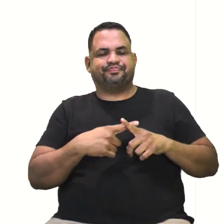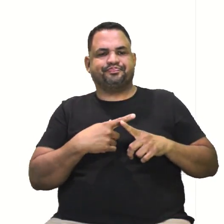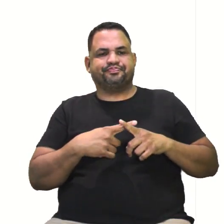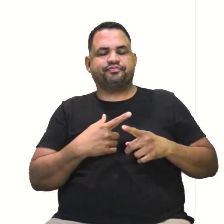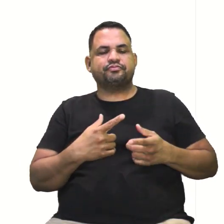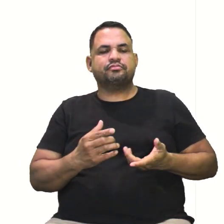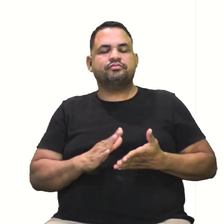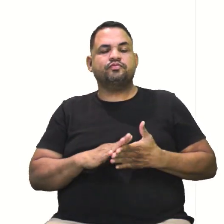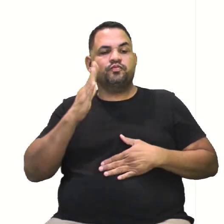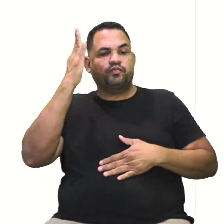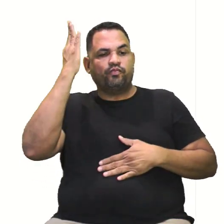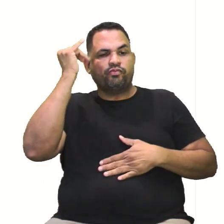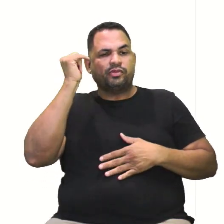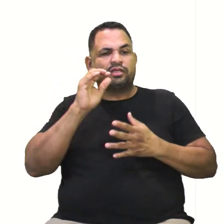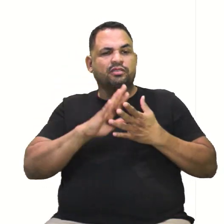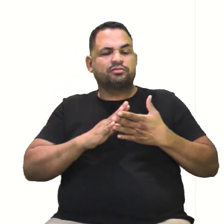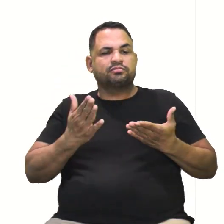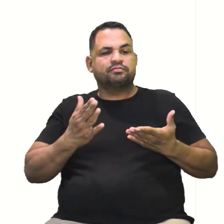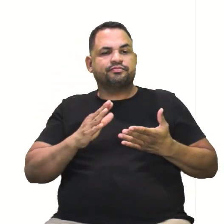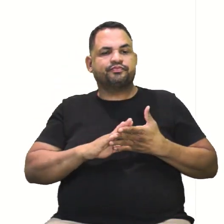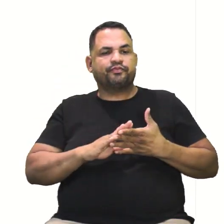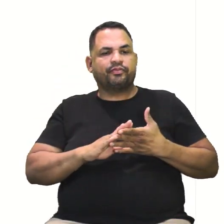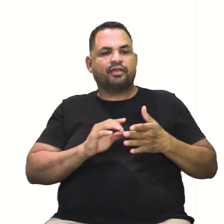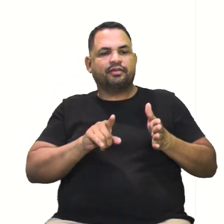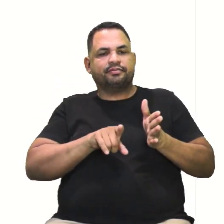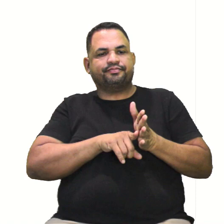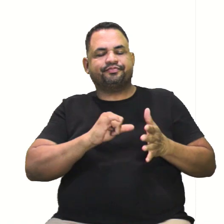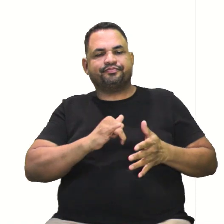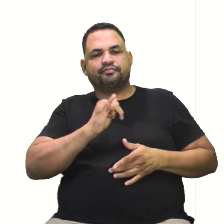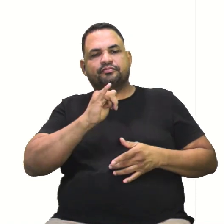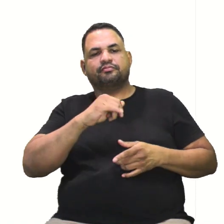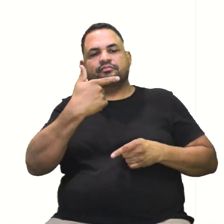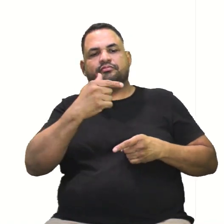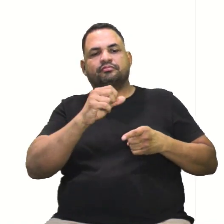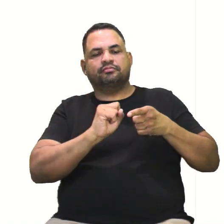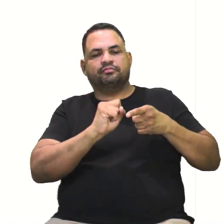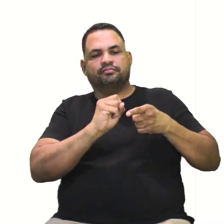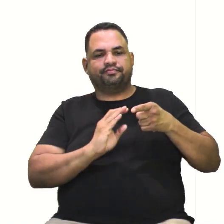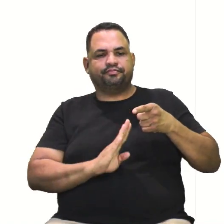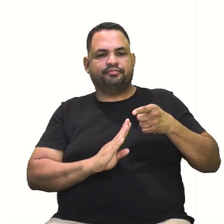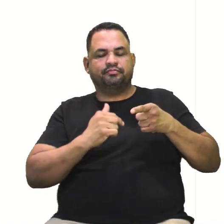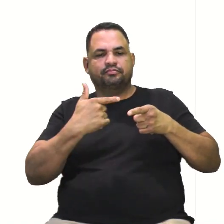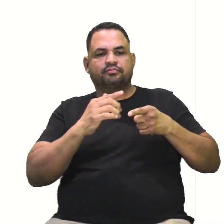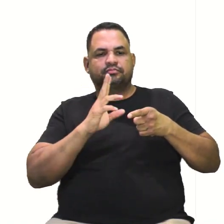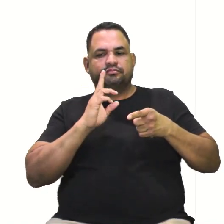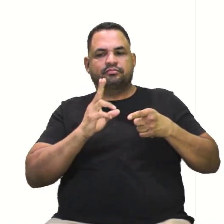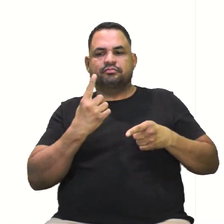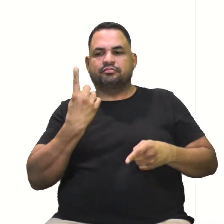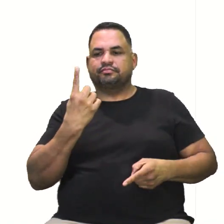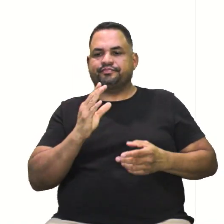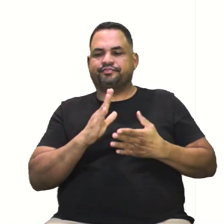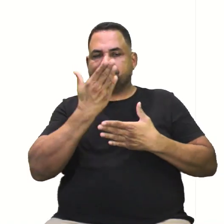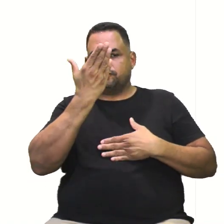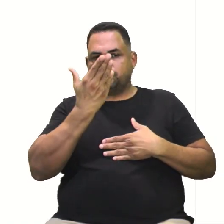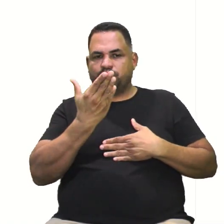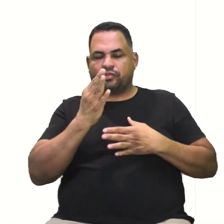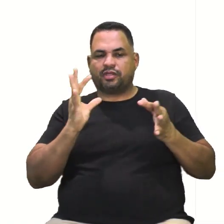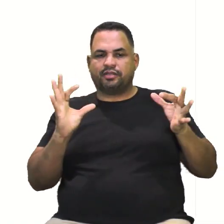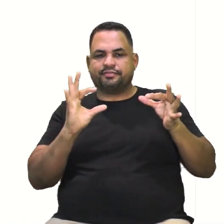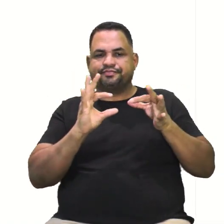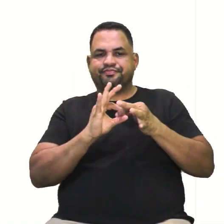quê? Porque a gente sabe que está comandando, né? Menos y² sobre b², igual a 1. Então, dessa